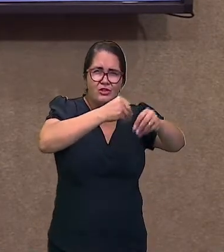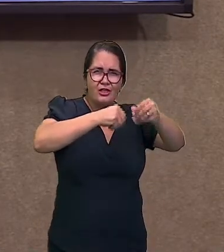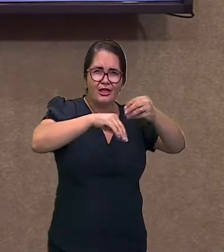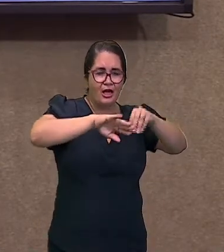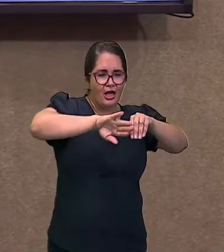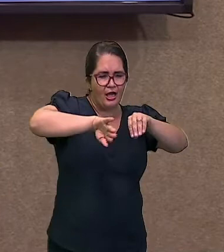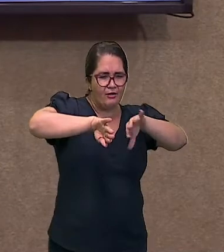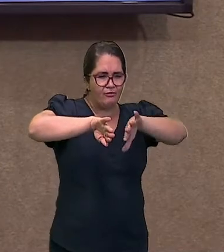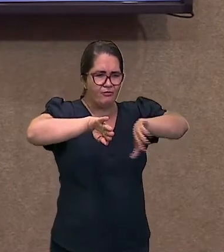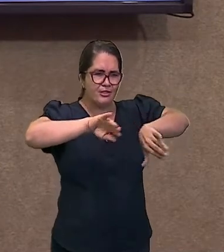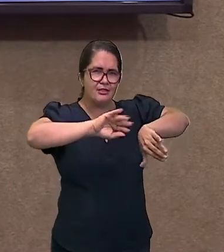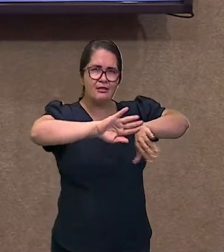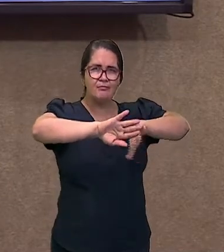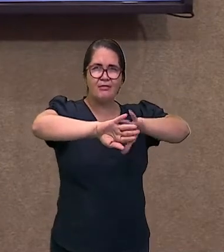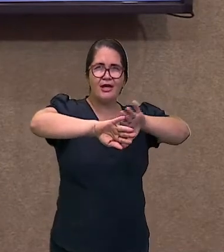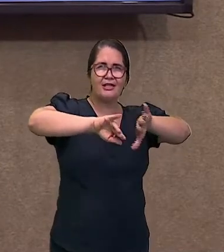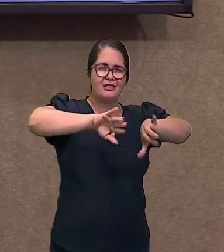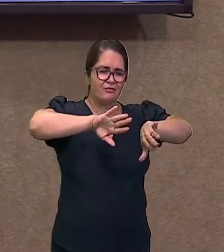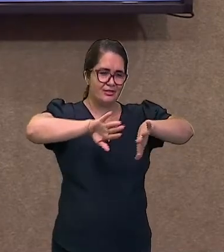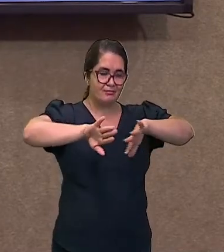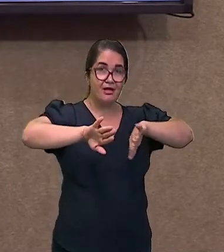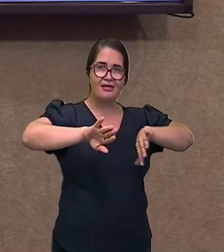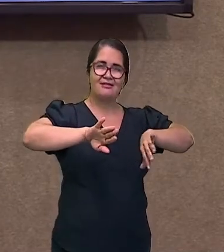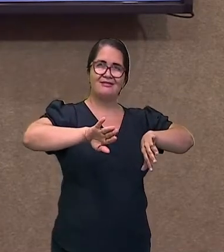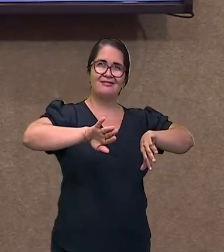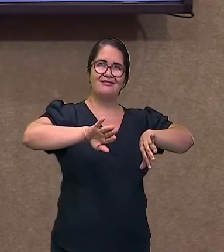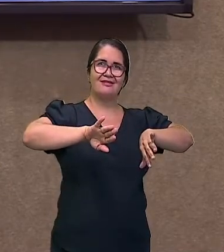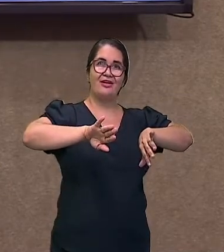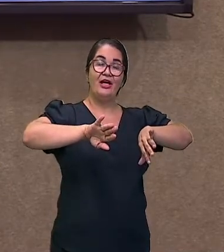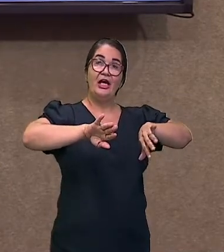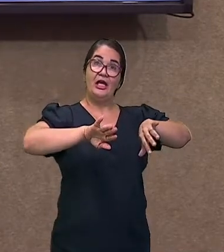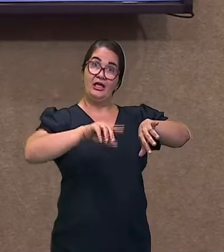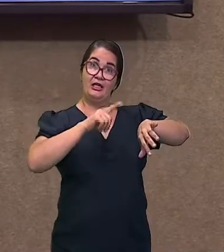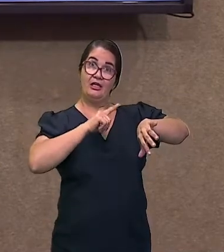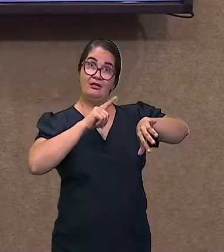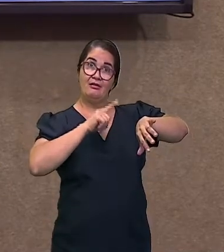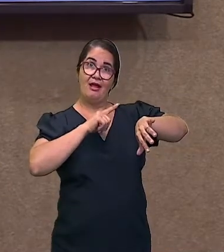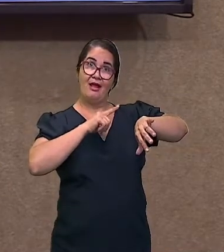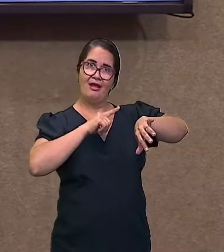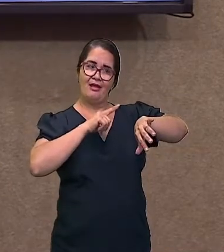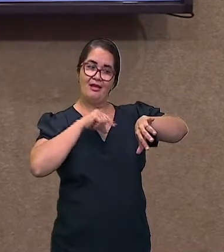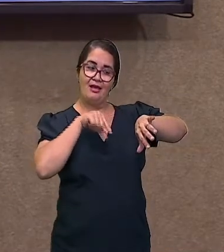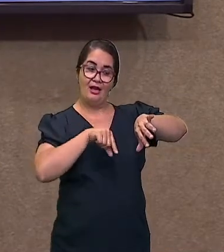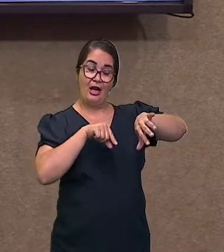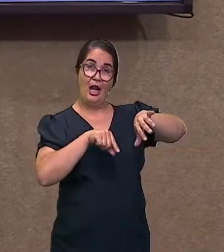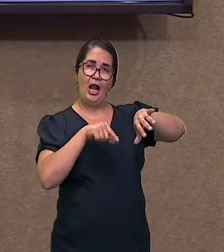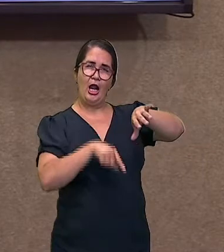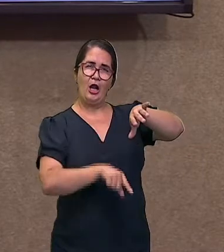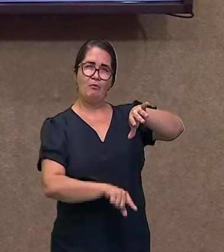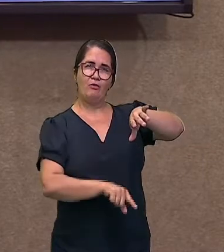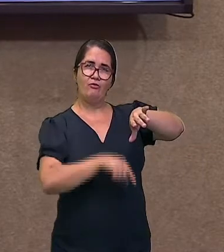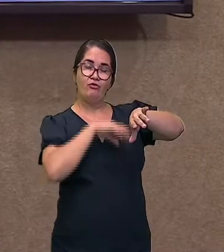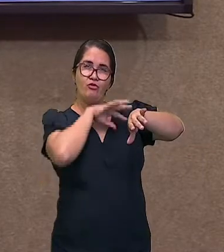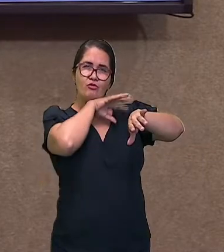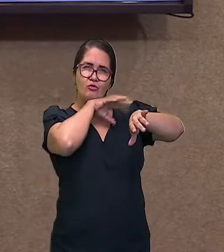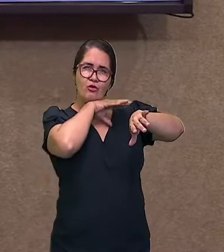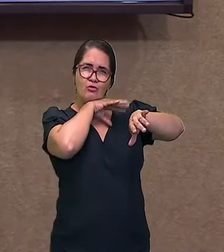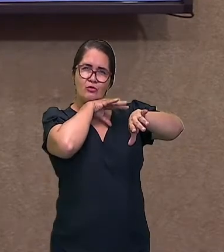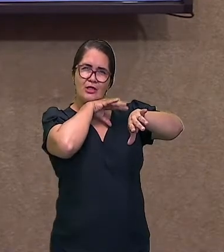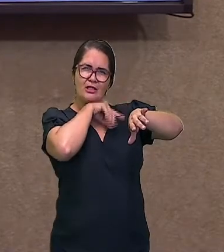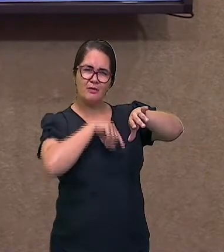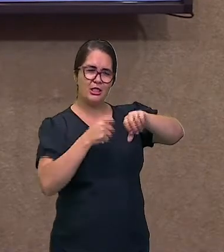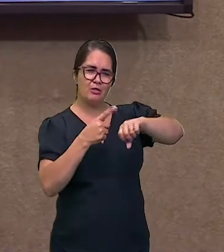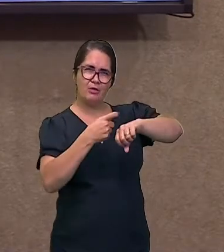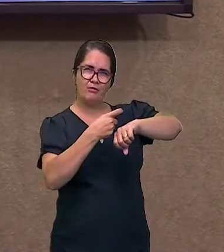decompositoras, mas que vão também servir de alimento para os seres que estão ali.